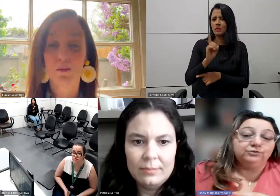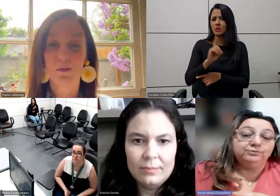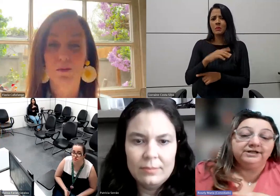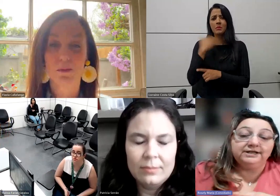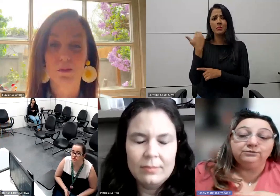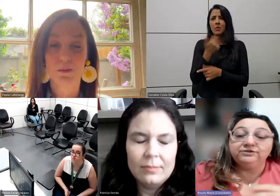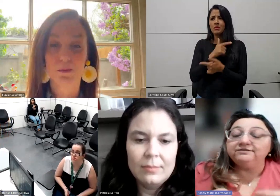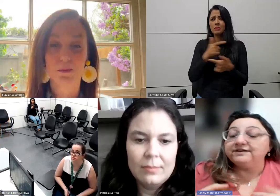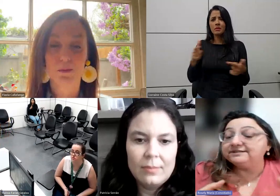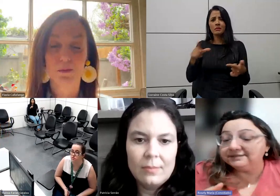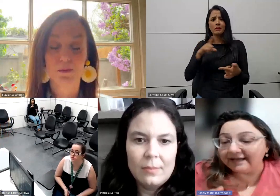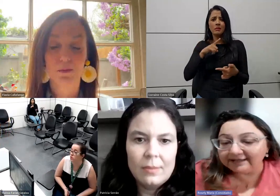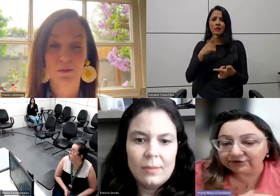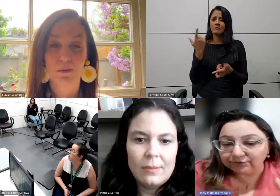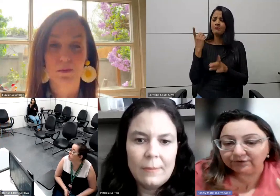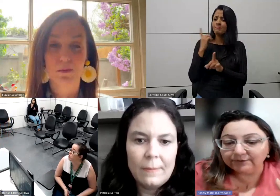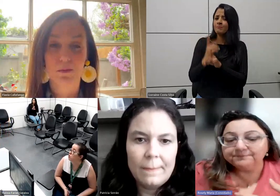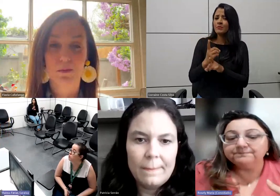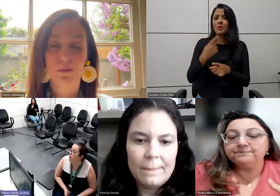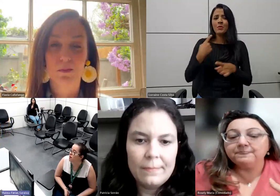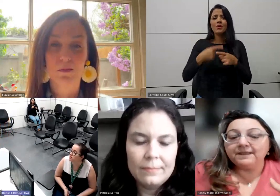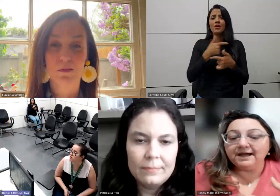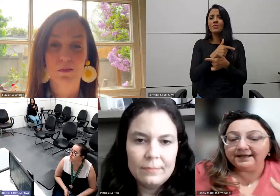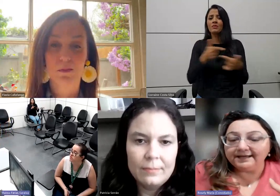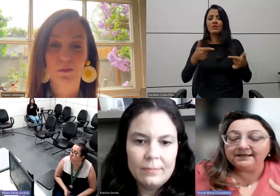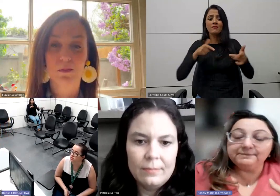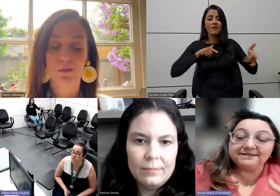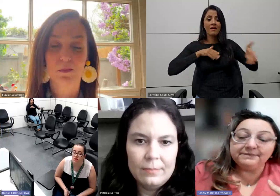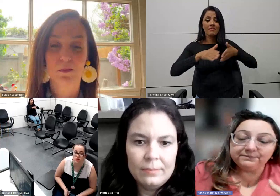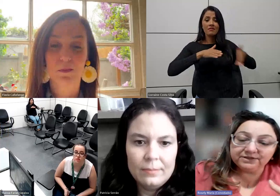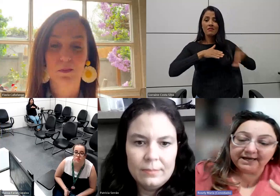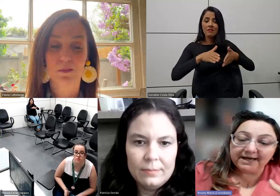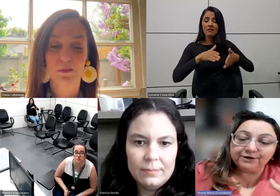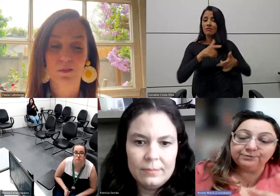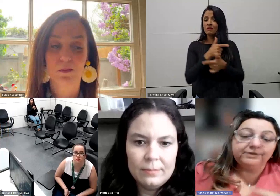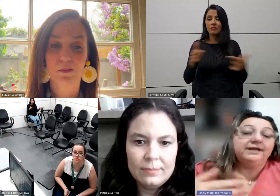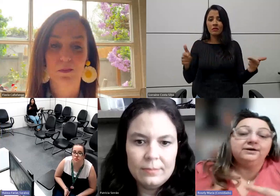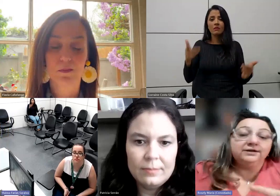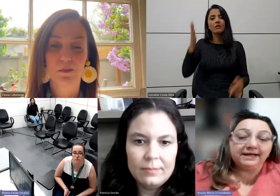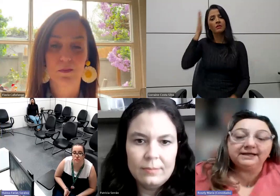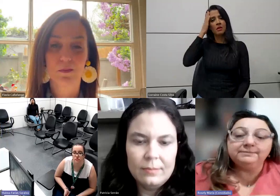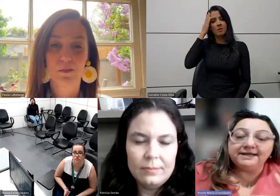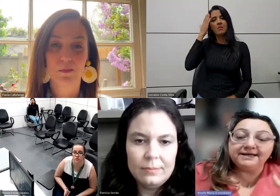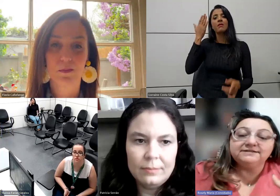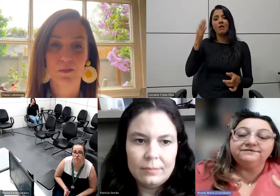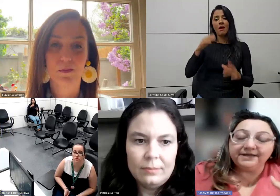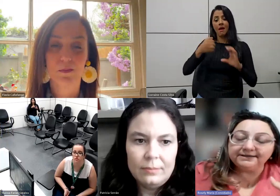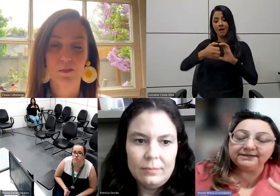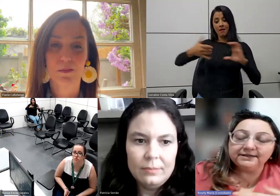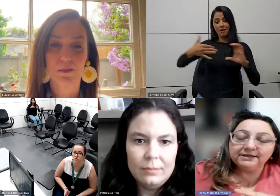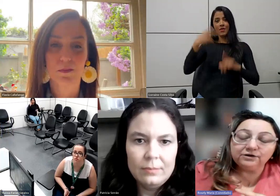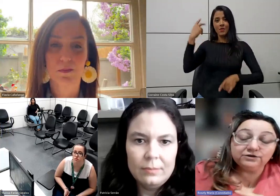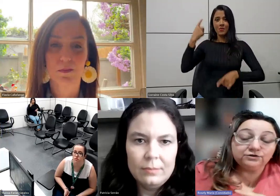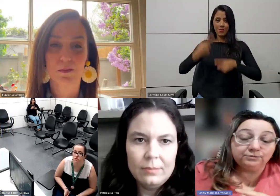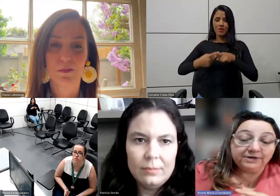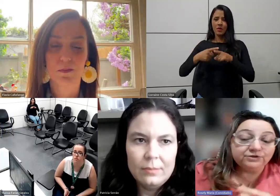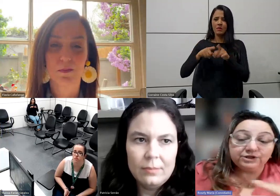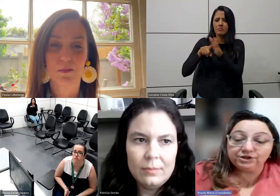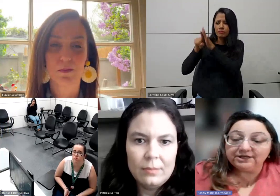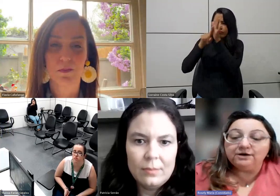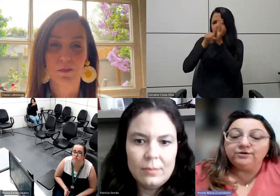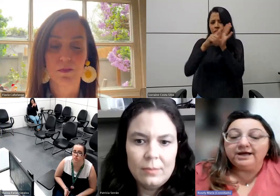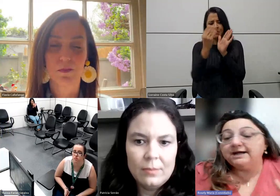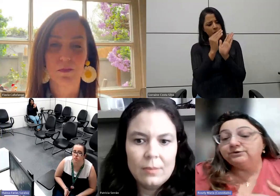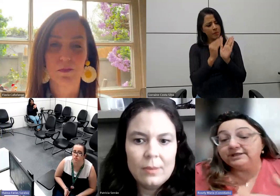sem o diagnóstico, porque não teve acesso a ele. Mas, sabemos que é raro, porque na anamnese feita, nós